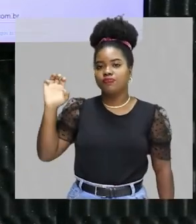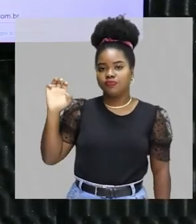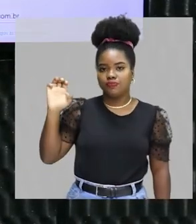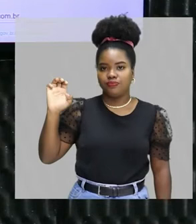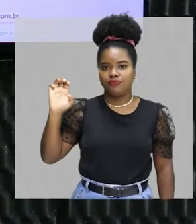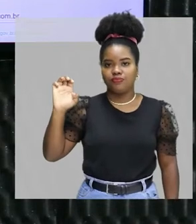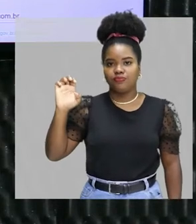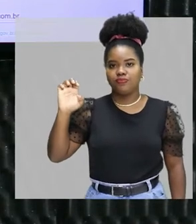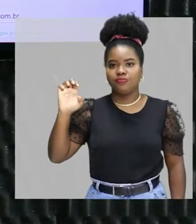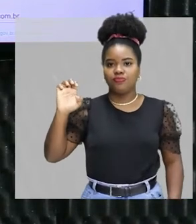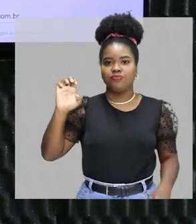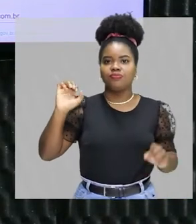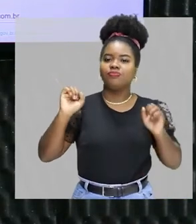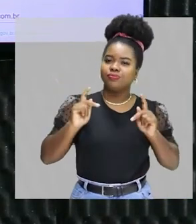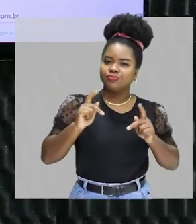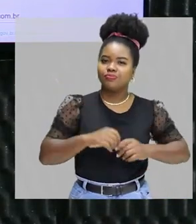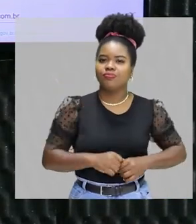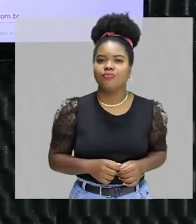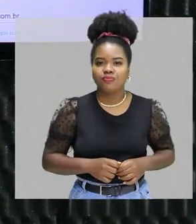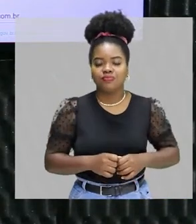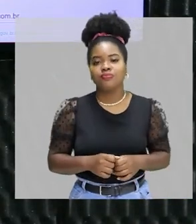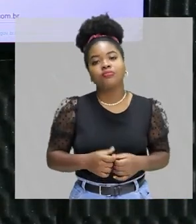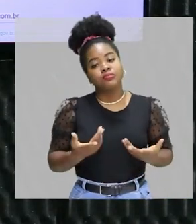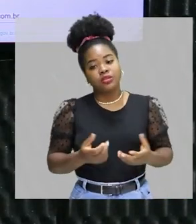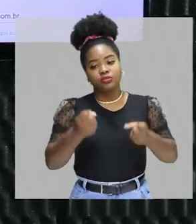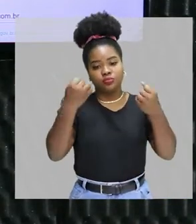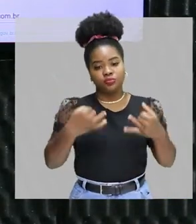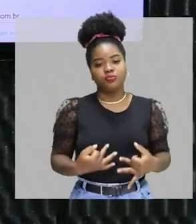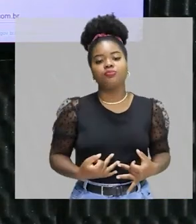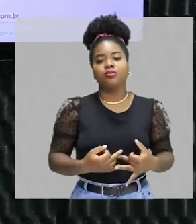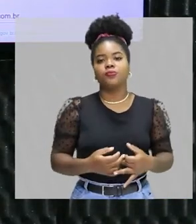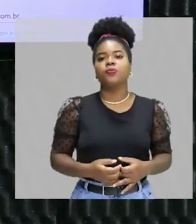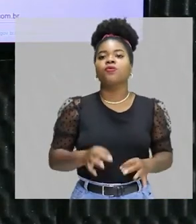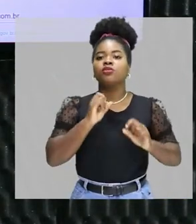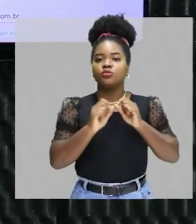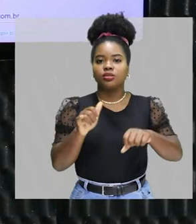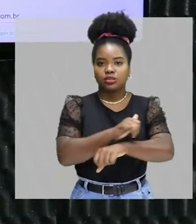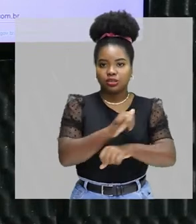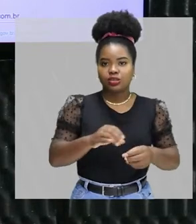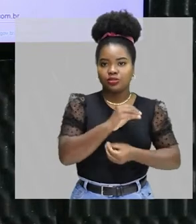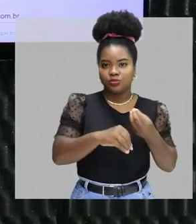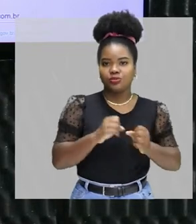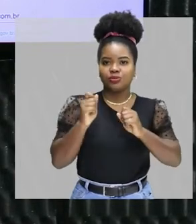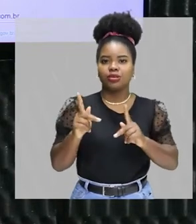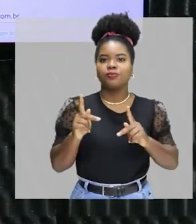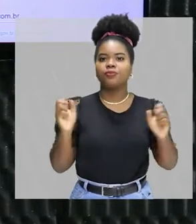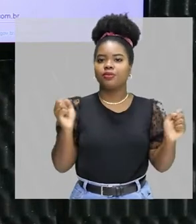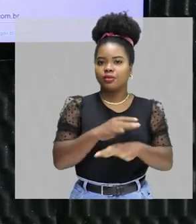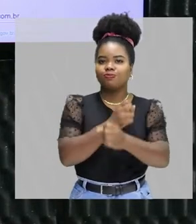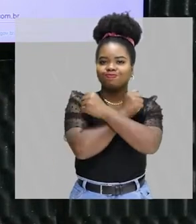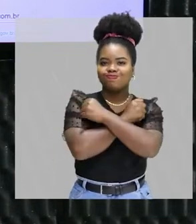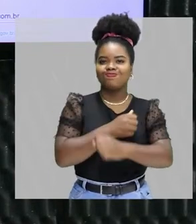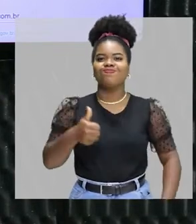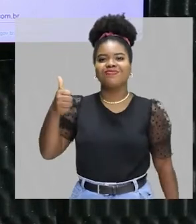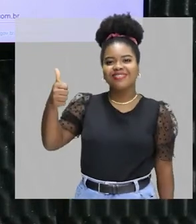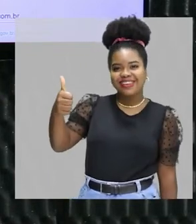E. Show de bola, turminha? Um pouquinho sobre as técnicas de separação de misturas. Ficando por aqui, forte abraço a todos.